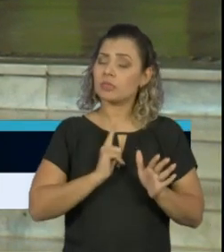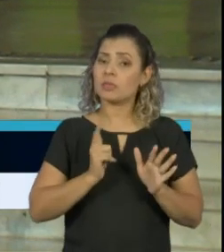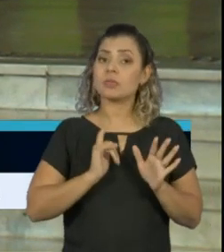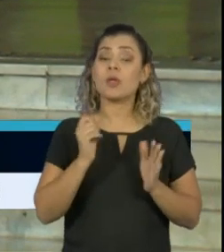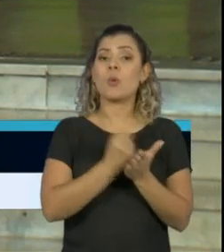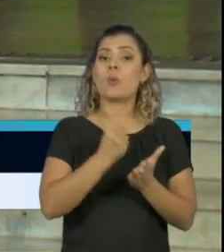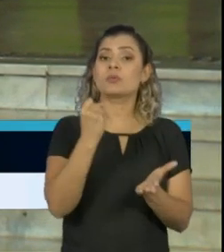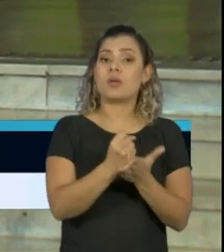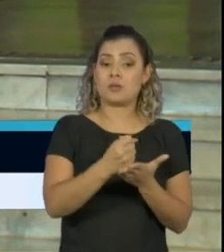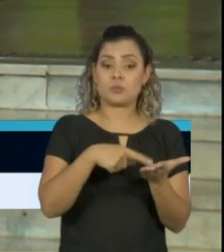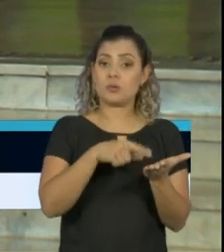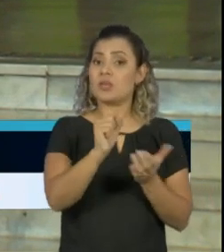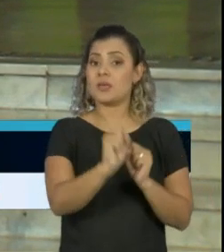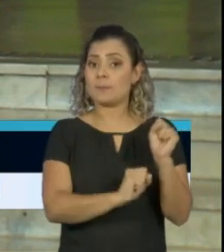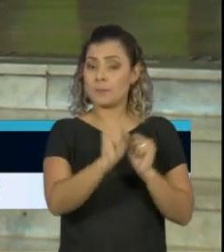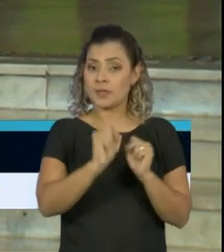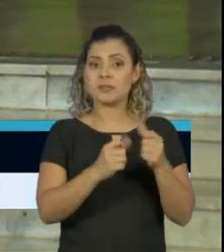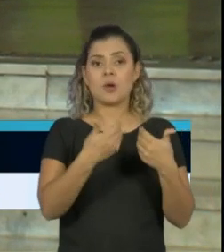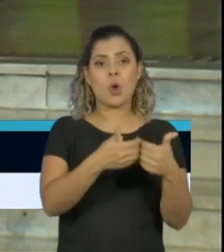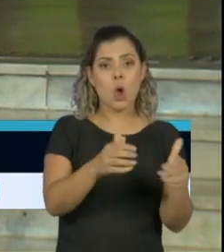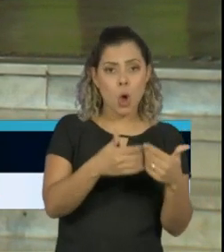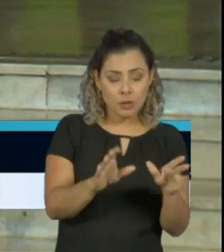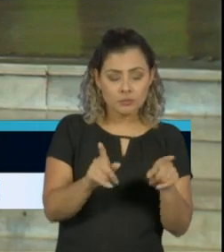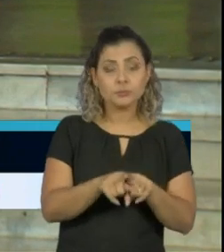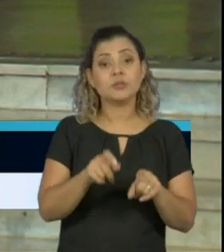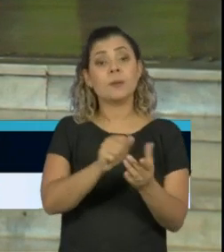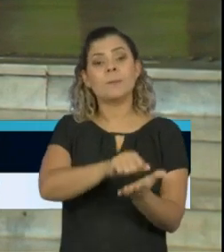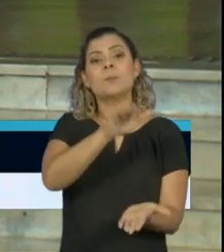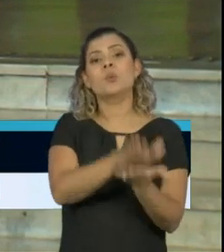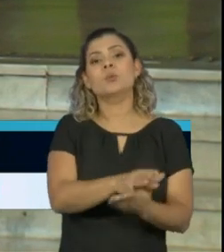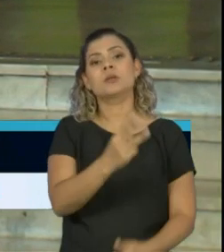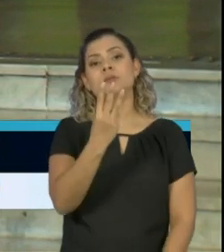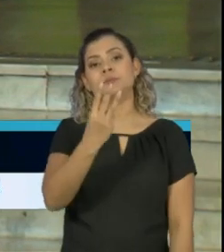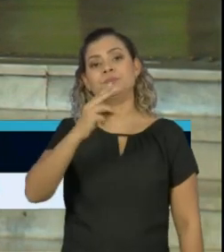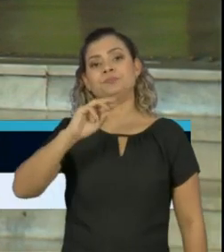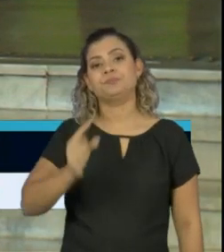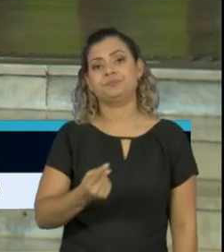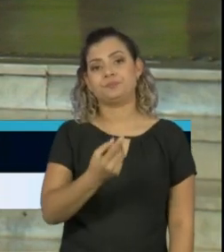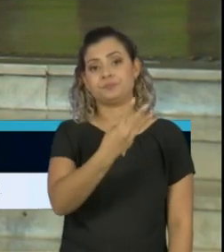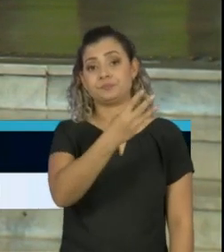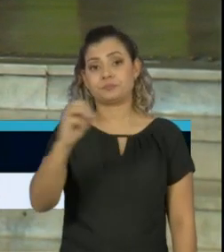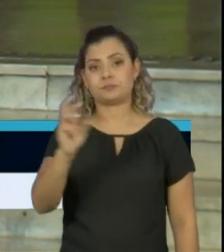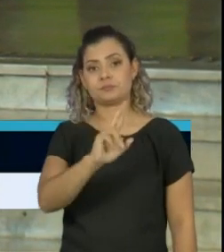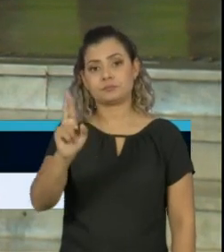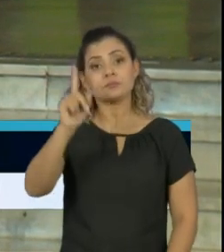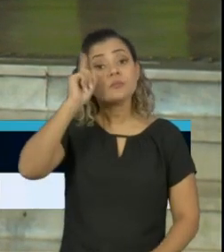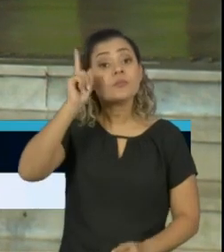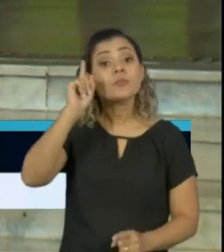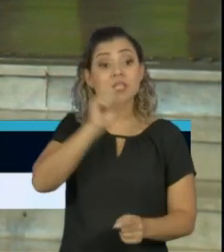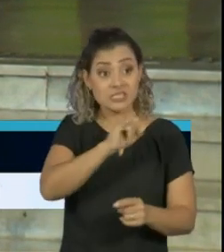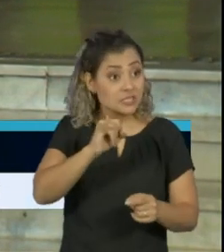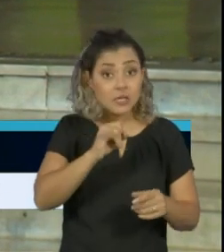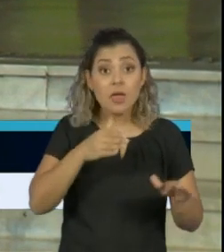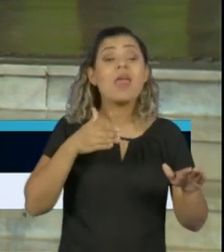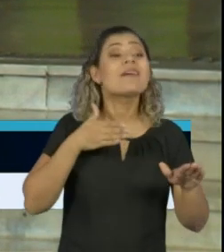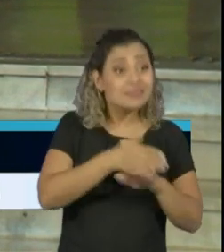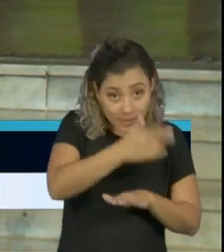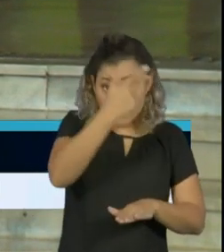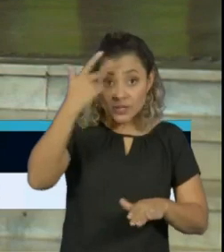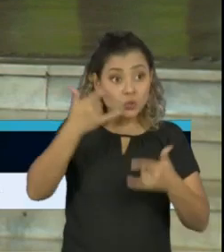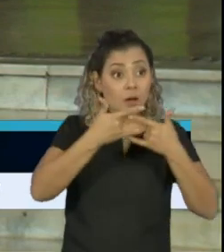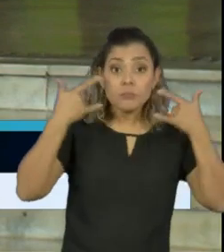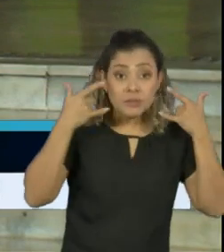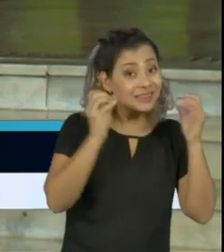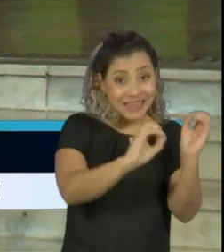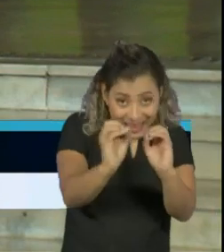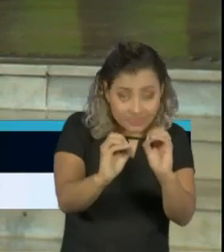contrato com as empresas concessionárias de ônibus a multa de R$ 3.300 por dia para cada ônibus que